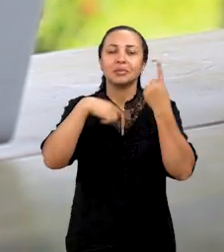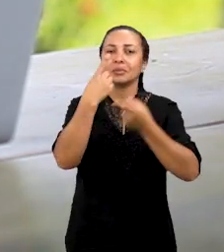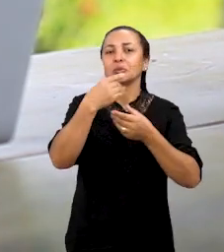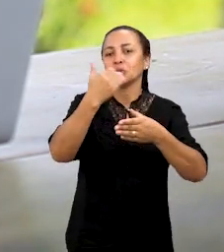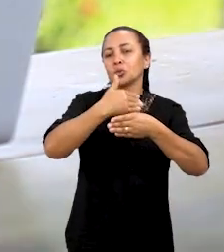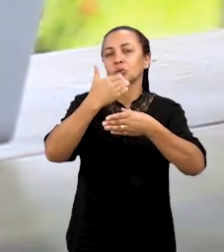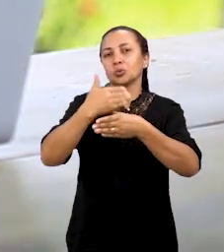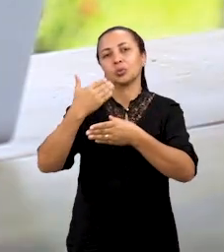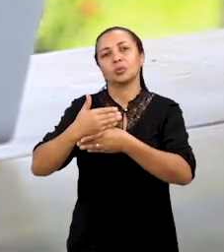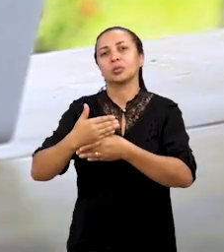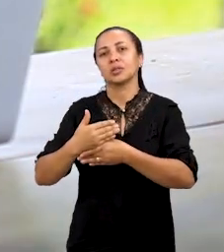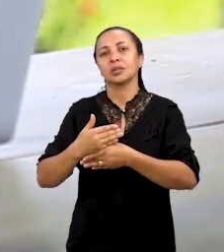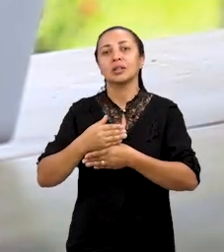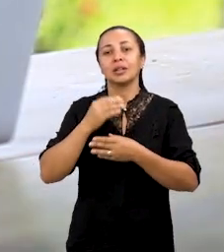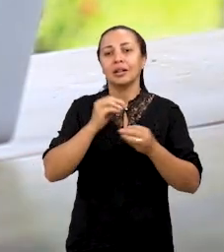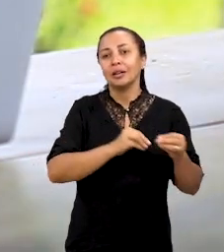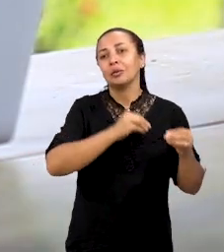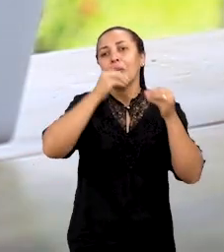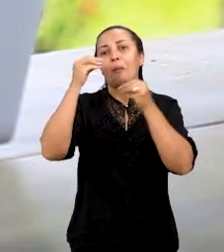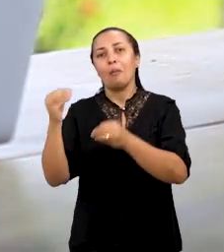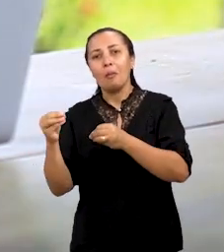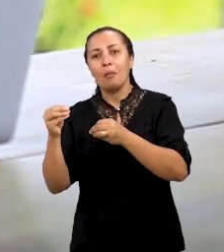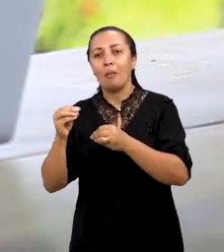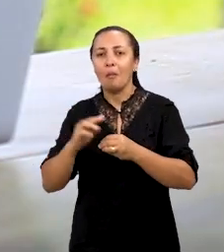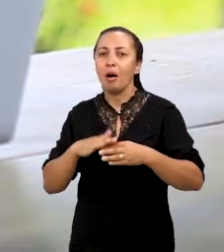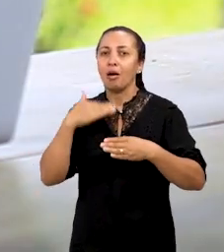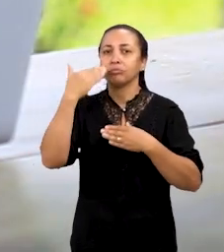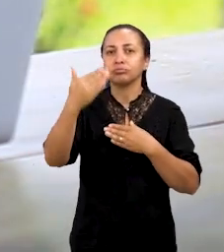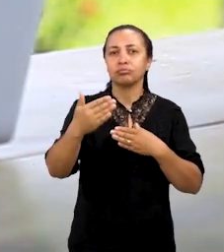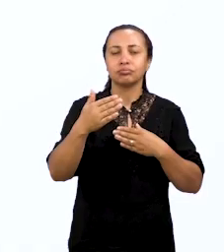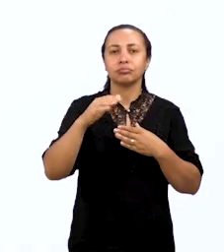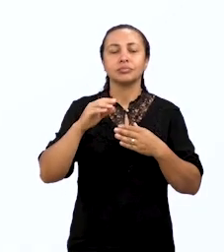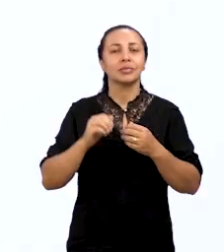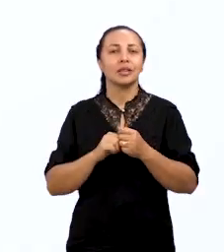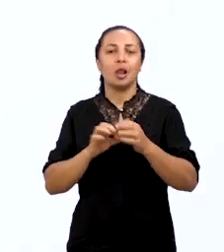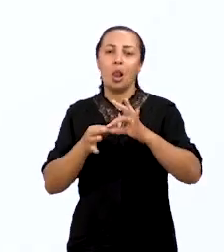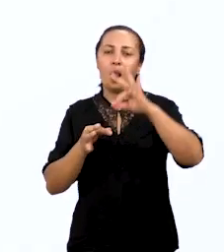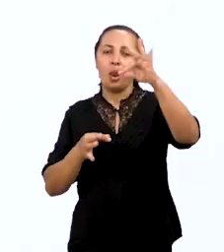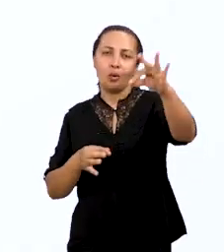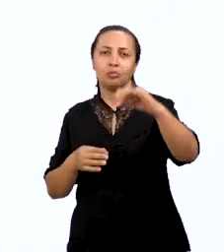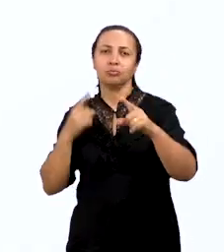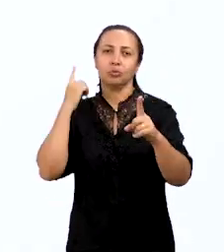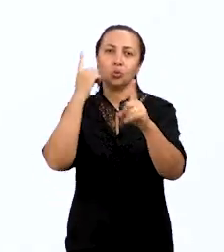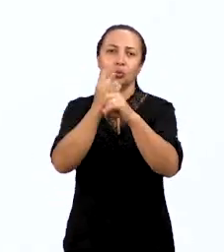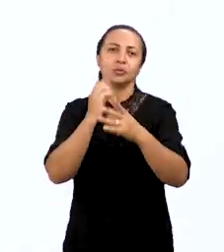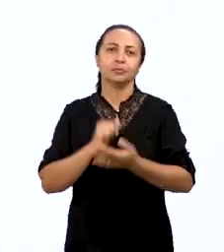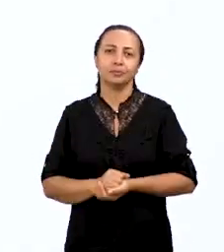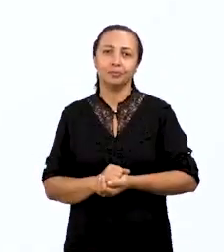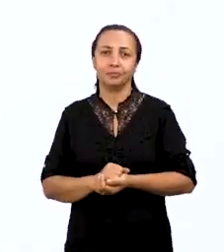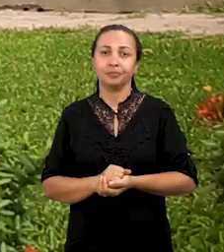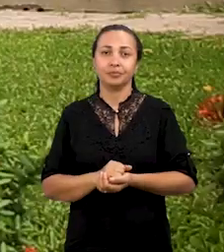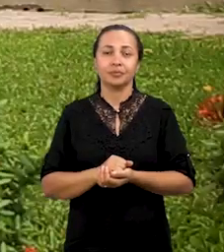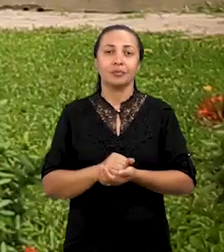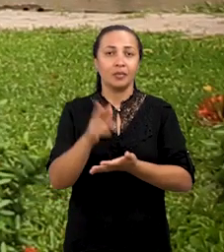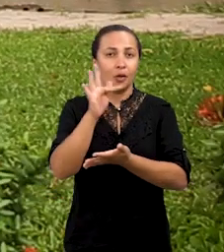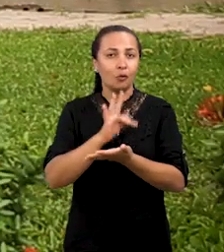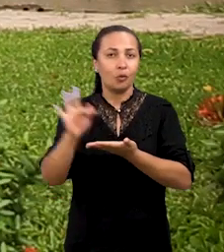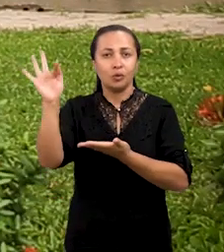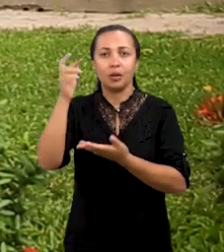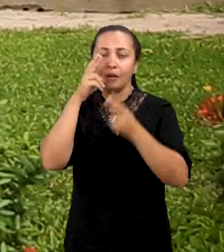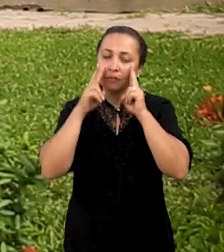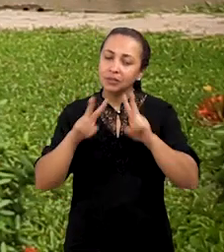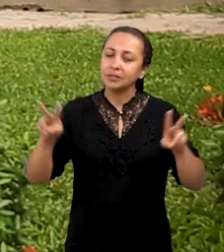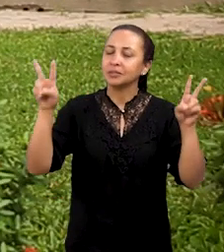construir, dar um salto longo com ferramentas de longo alcance. Na faculdade, dão uma visão